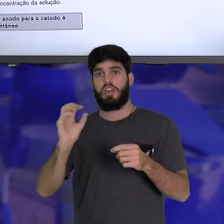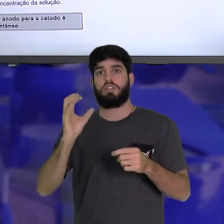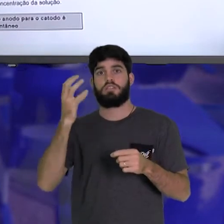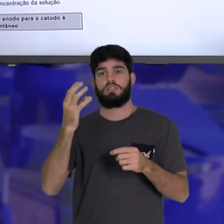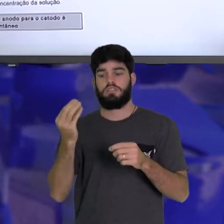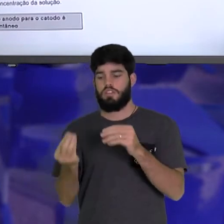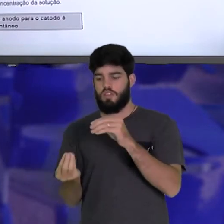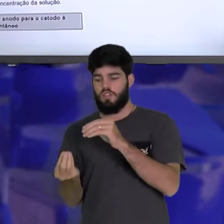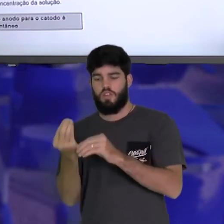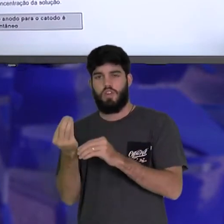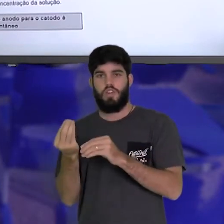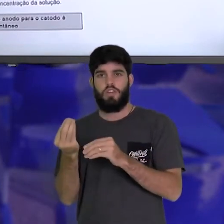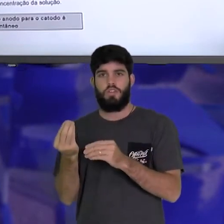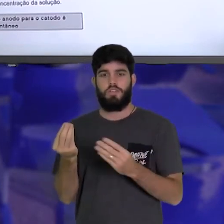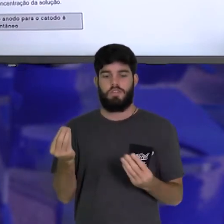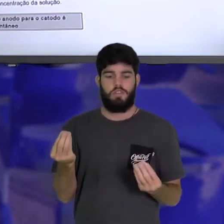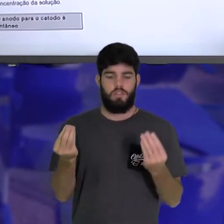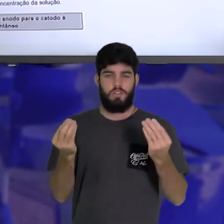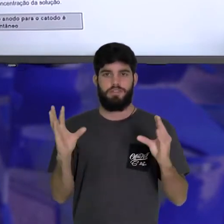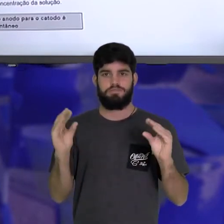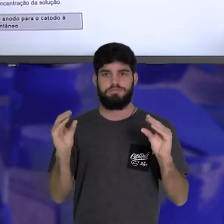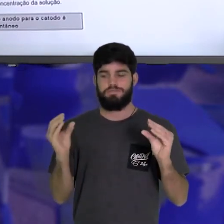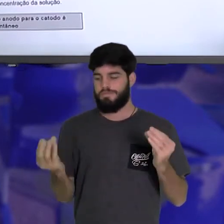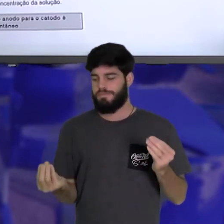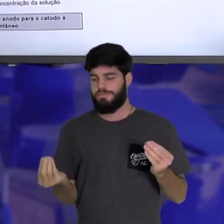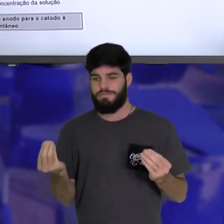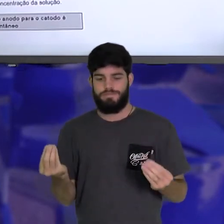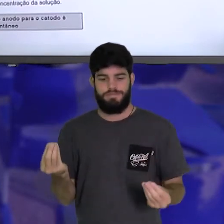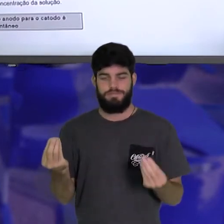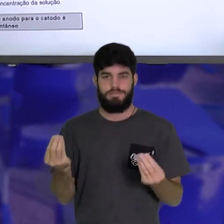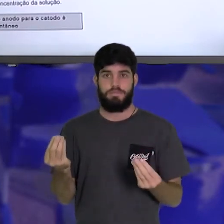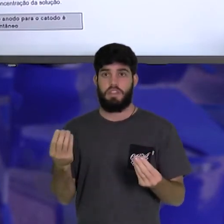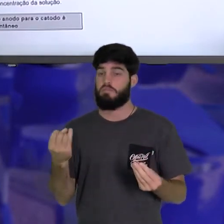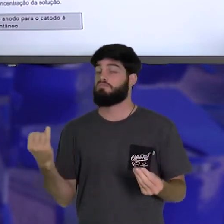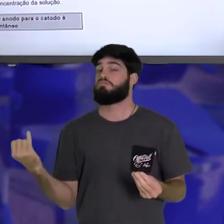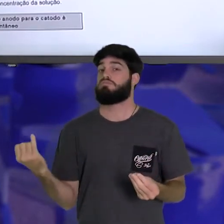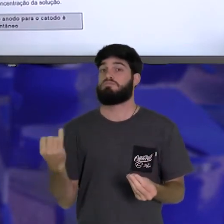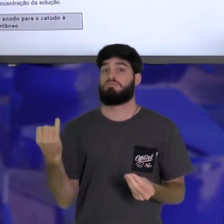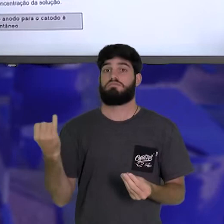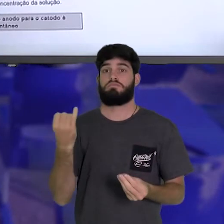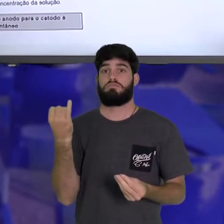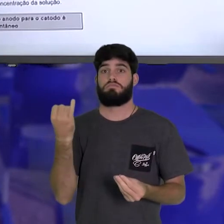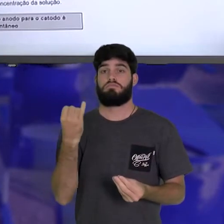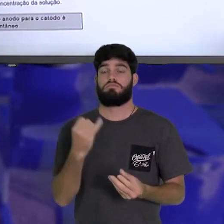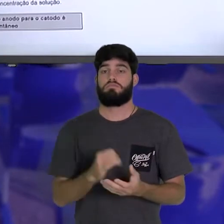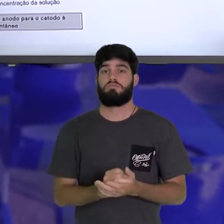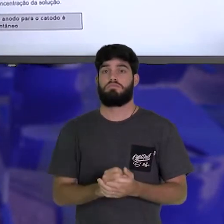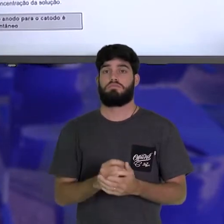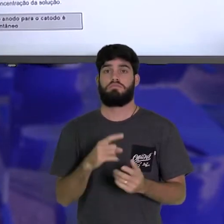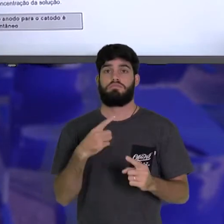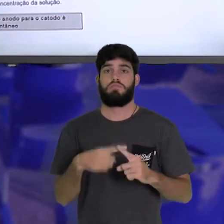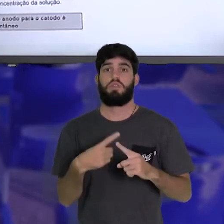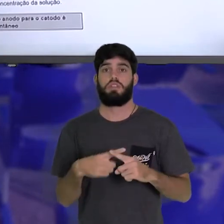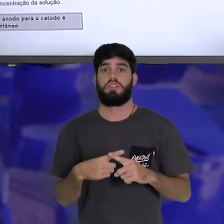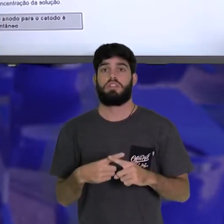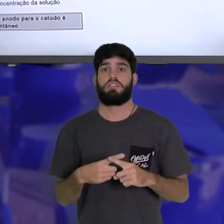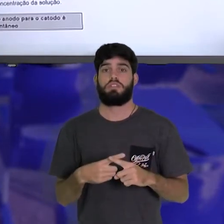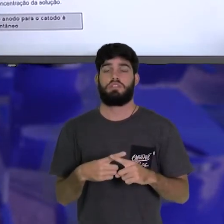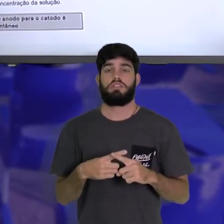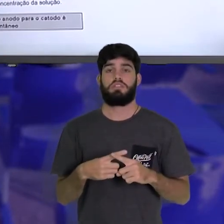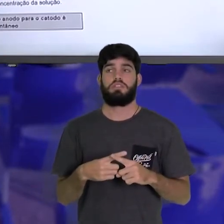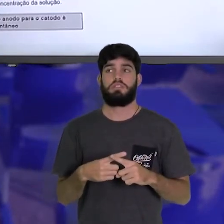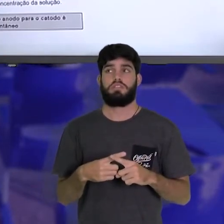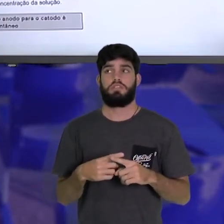algodão. A ponte salina é extremamente importante, porque quando ela está baixa, em